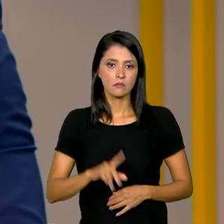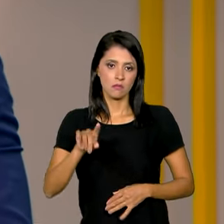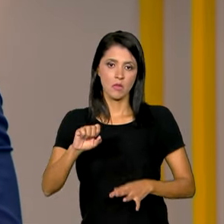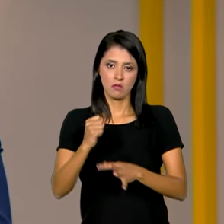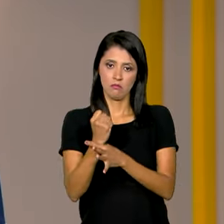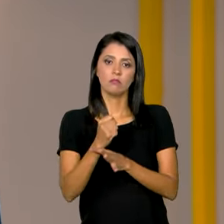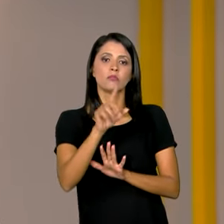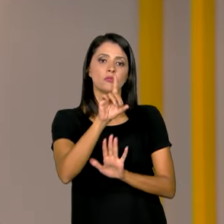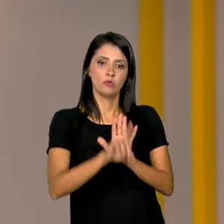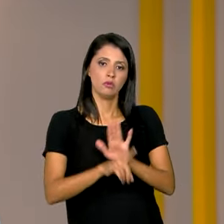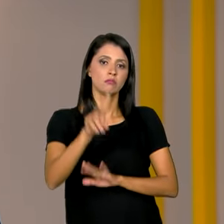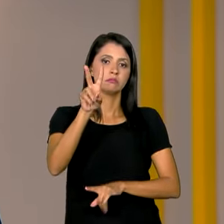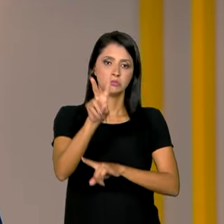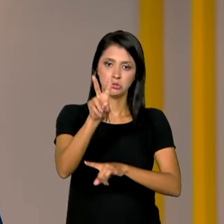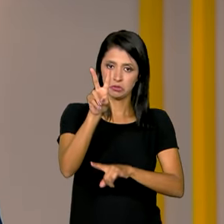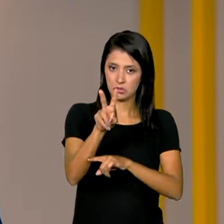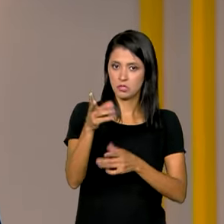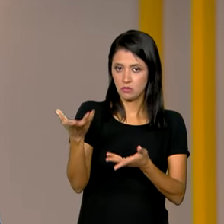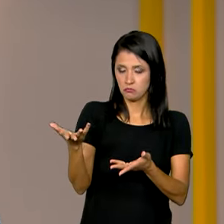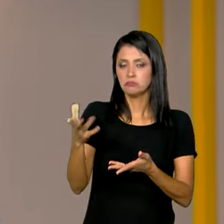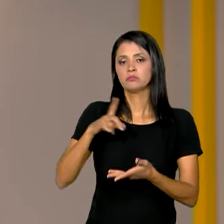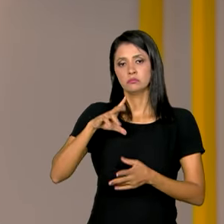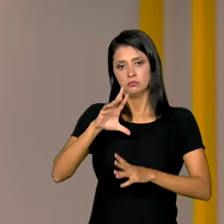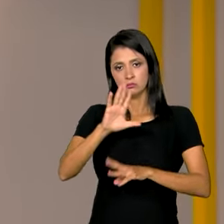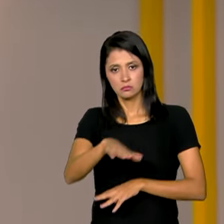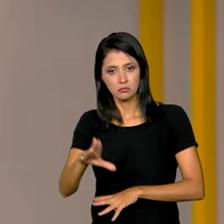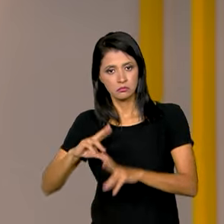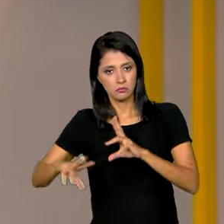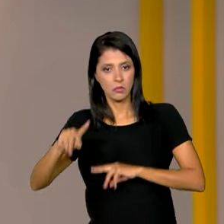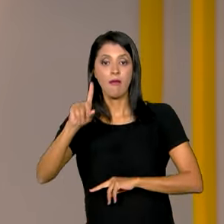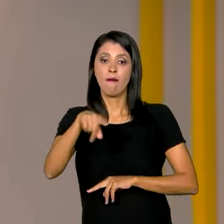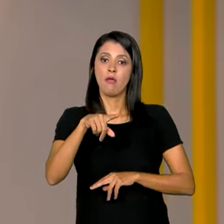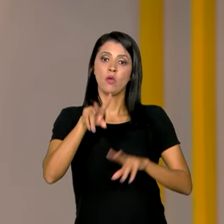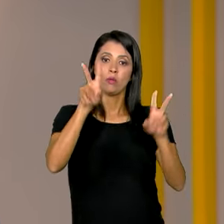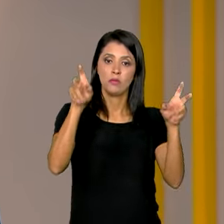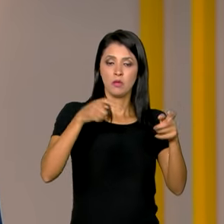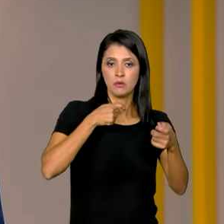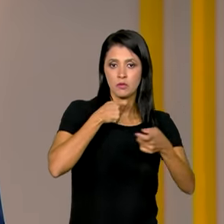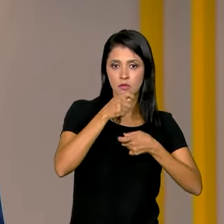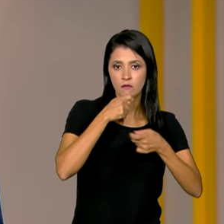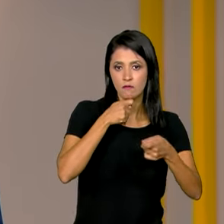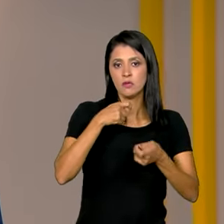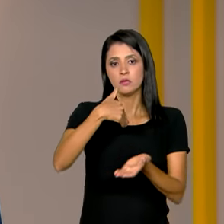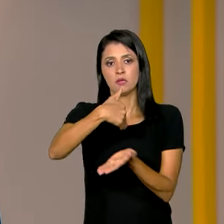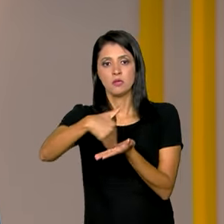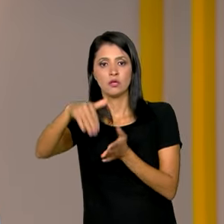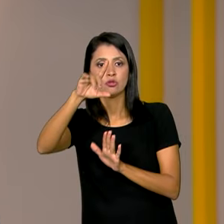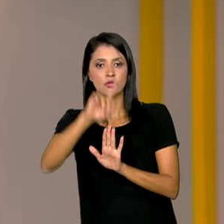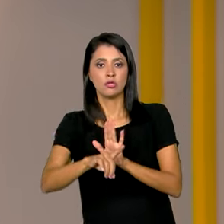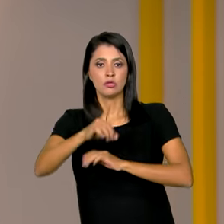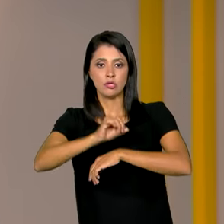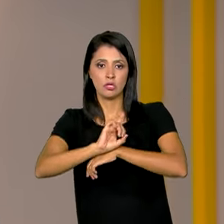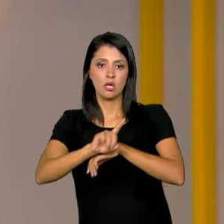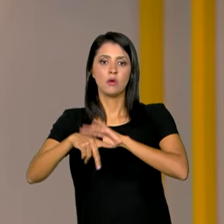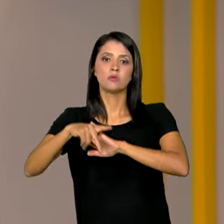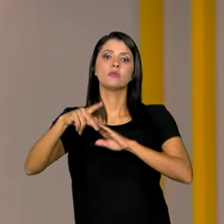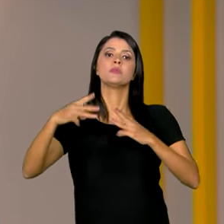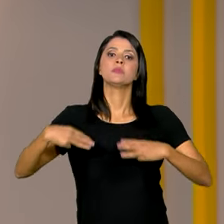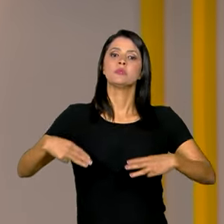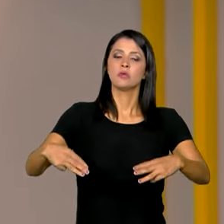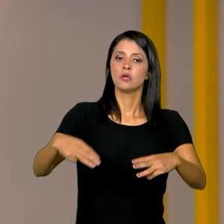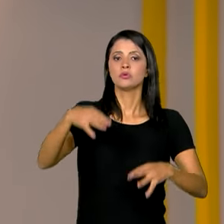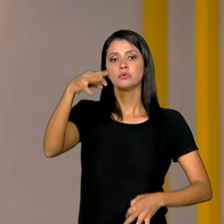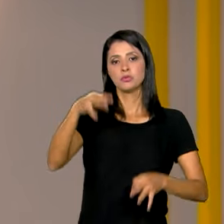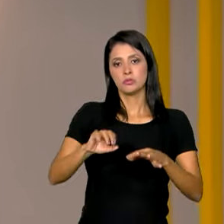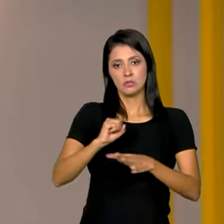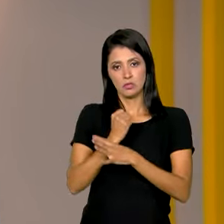dos direitos e a proteção desse público foram os temas da entrevista da secretária de Direitos Digitais do Ministério da Justiça e Segurança